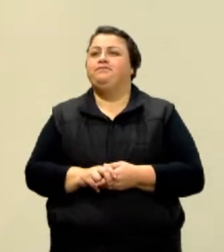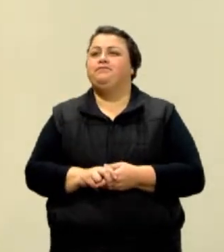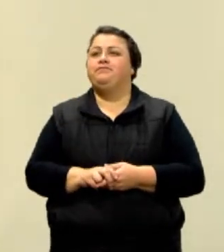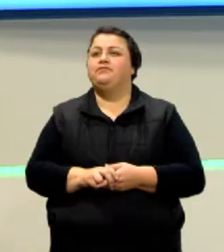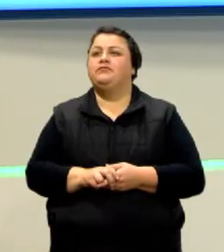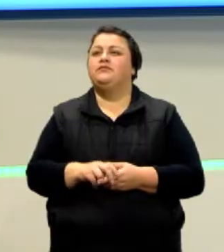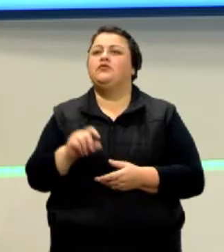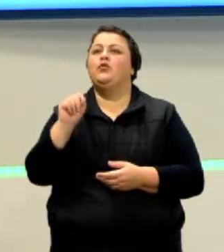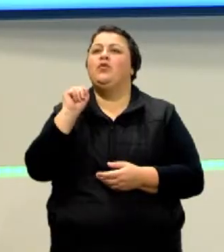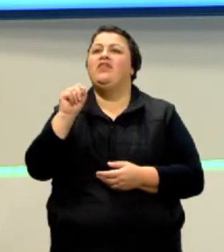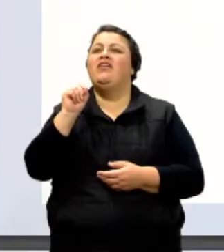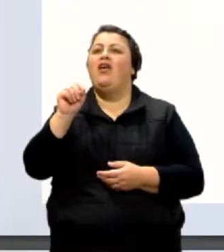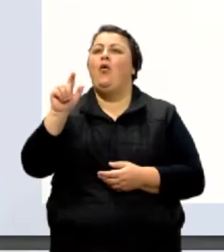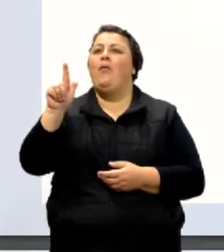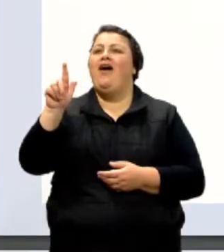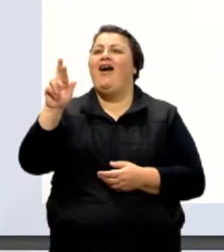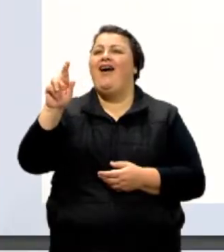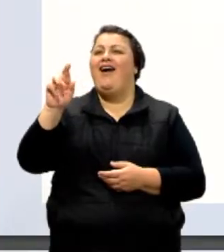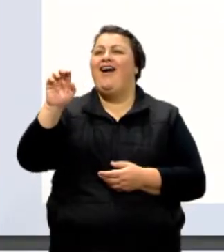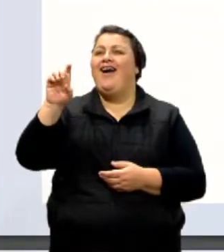O que é uma grandeza?